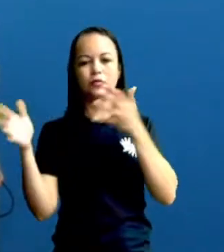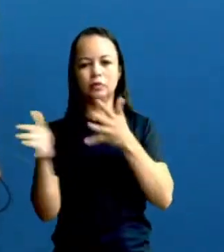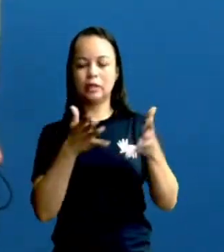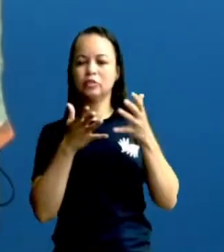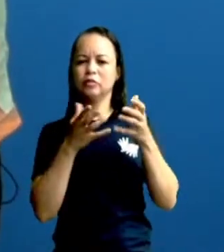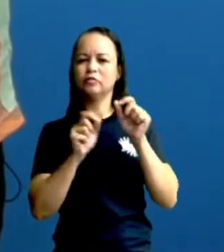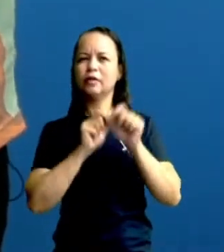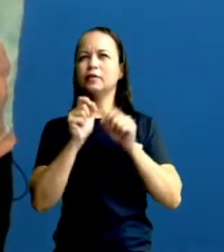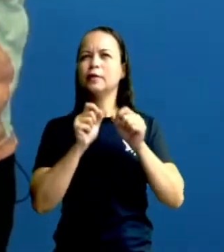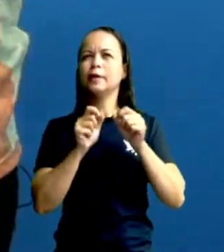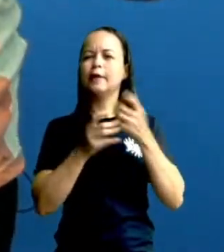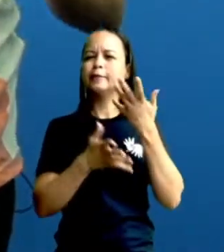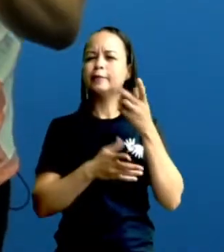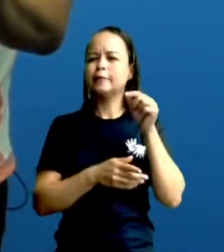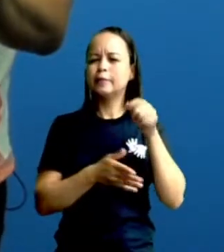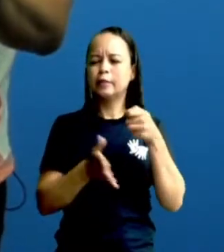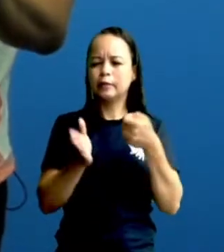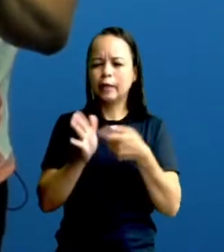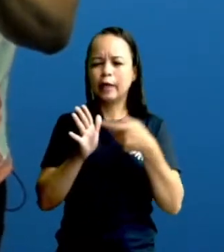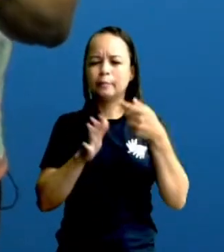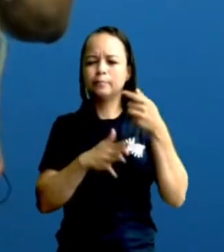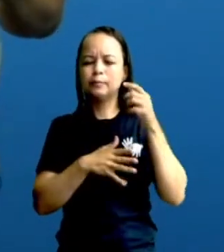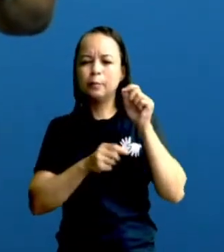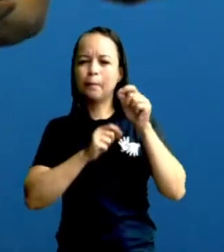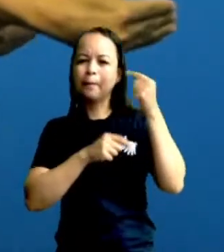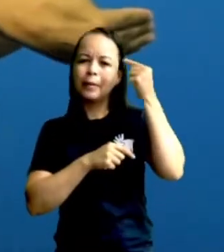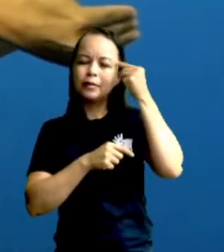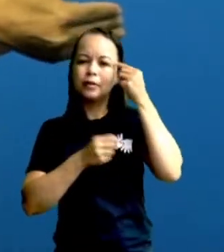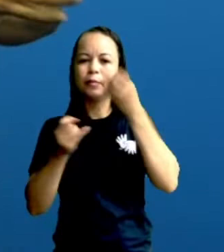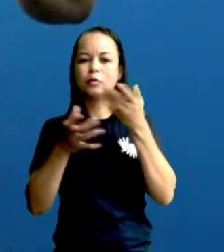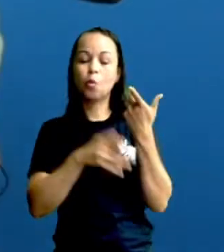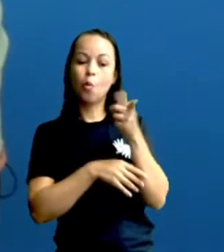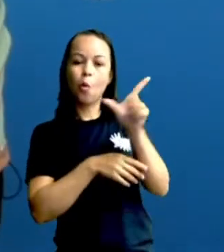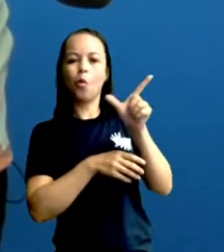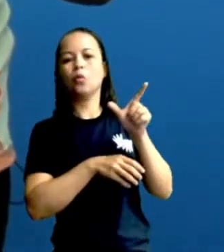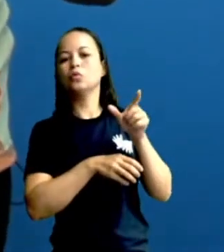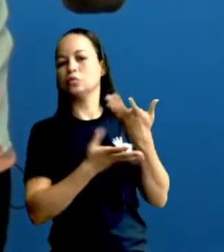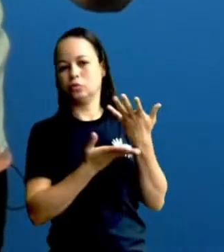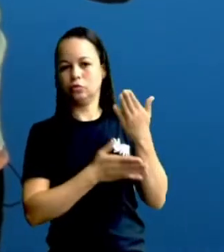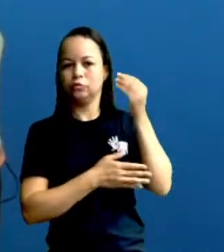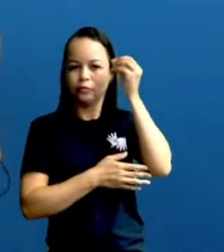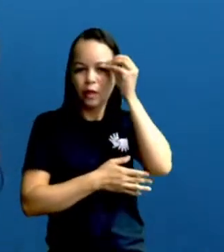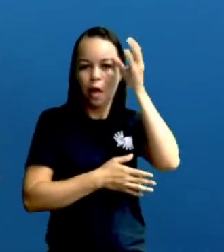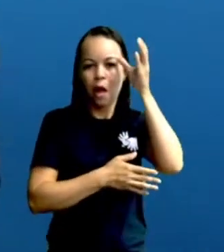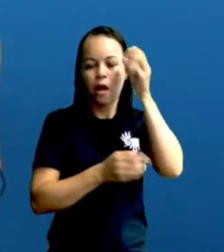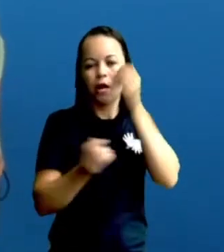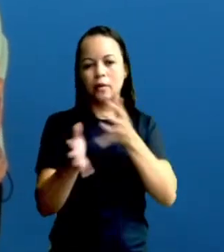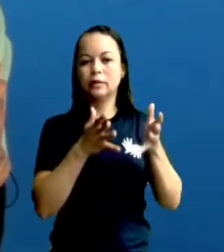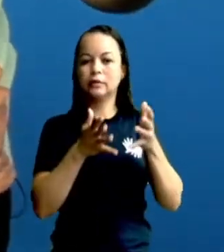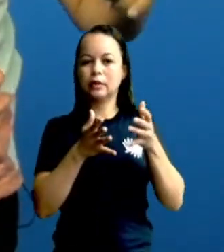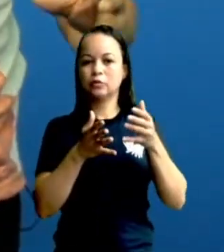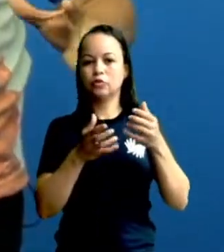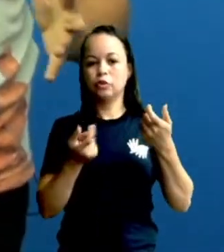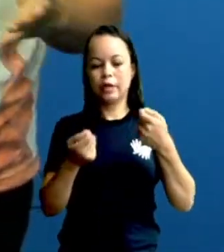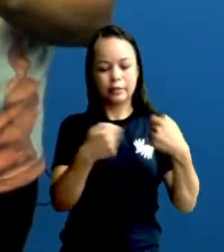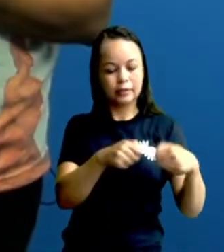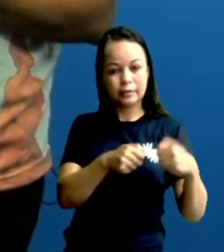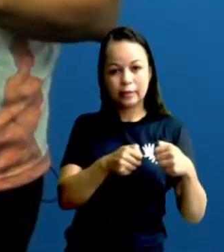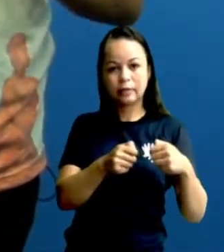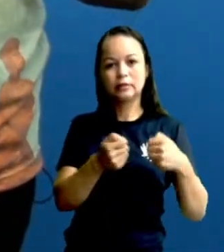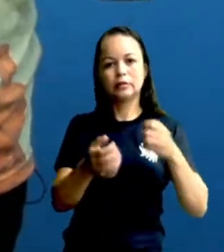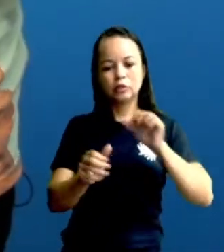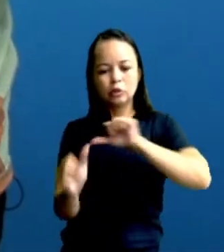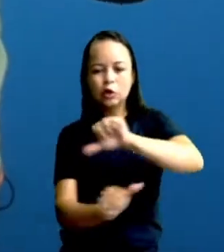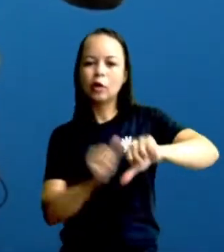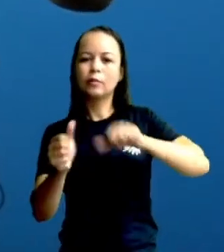não deixa de fazer esse link, esse intercâmbio com outros saberes. Por quê? Para tirar do reino da necessidade para o reino da